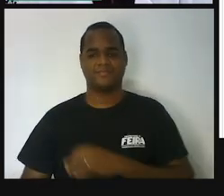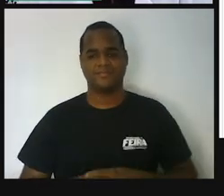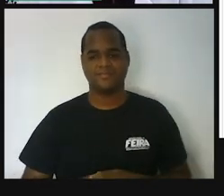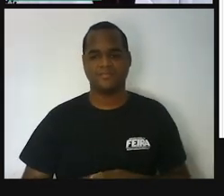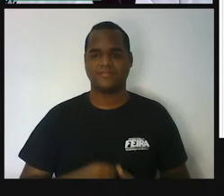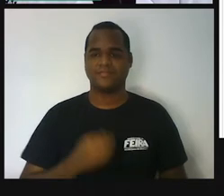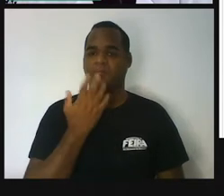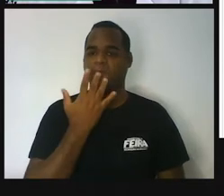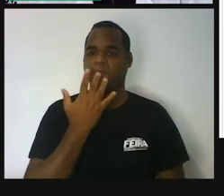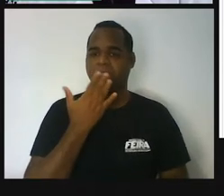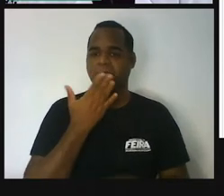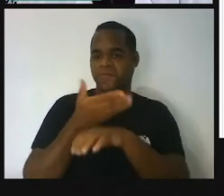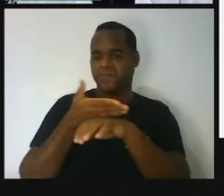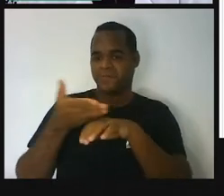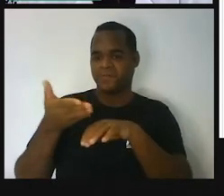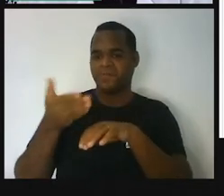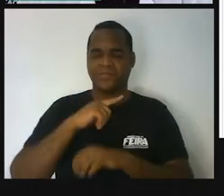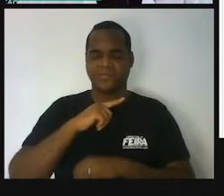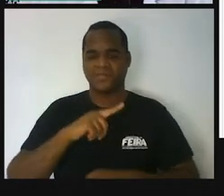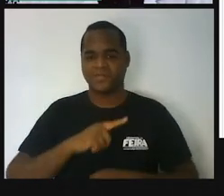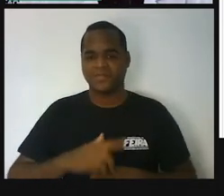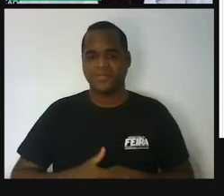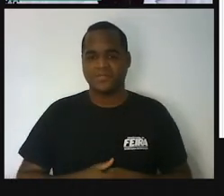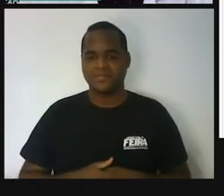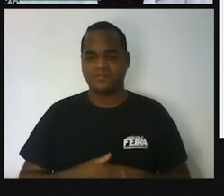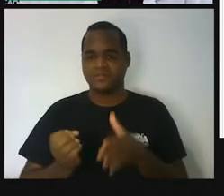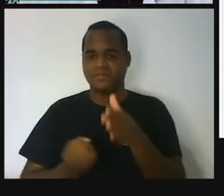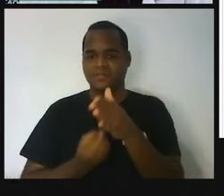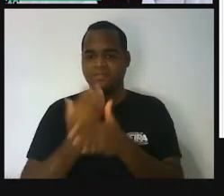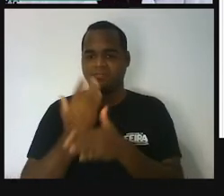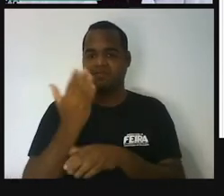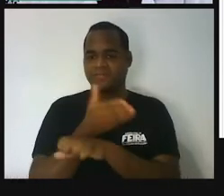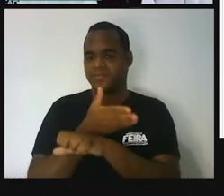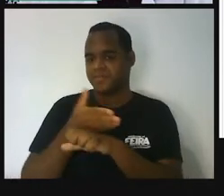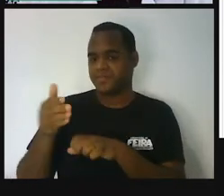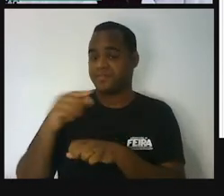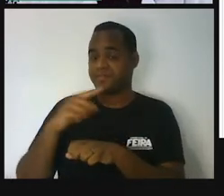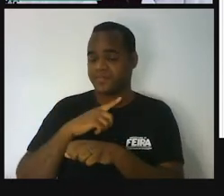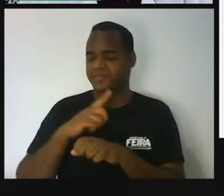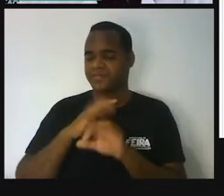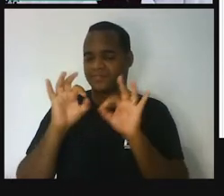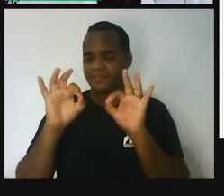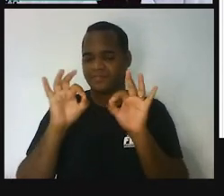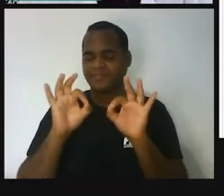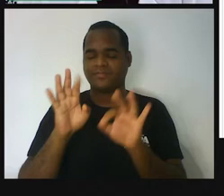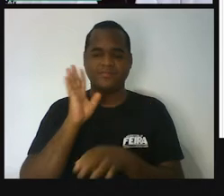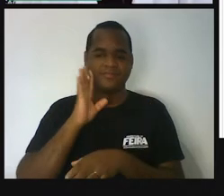Cor branco. Olha lá. Apareceu um branquinho ali. Bacana.